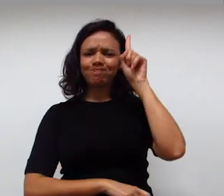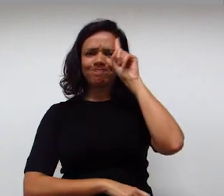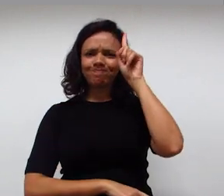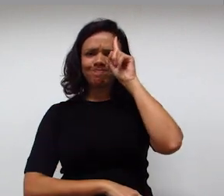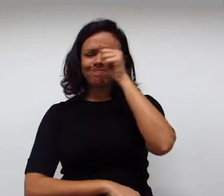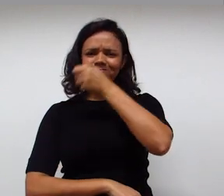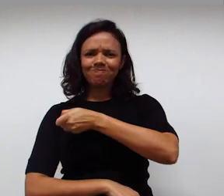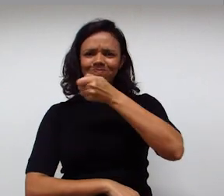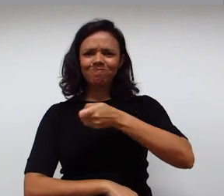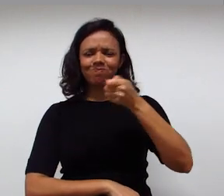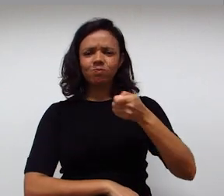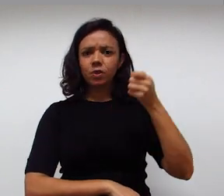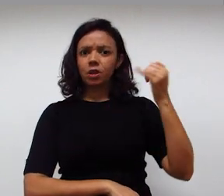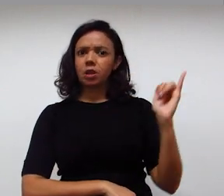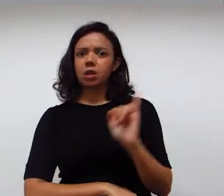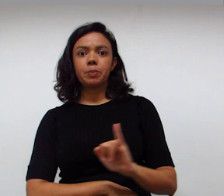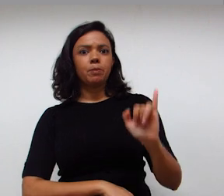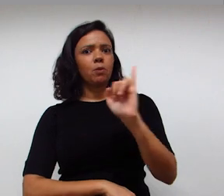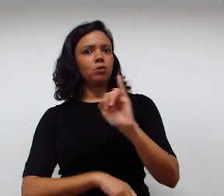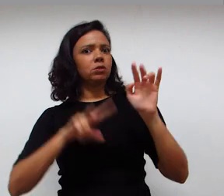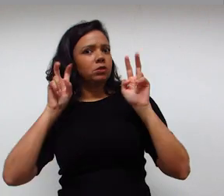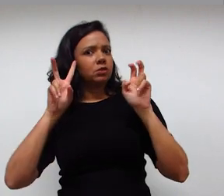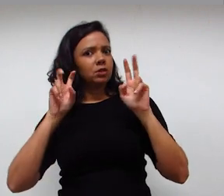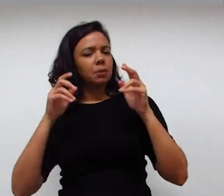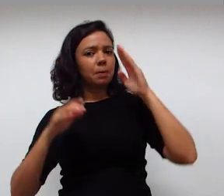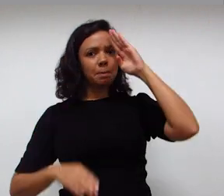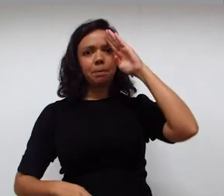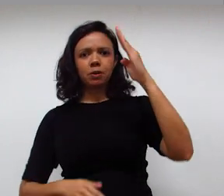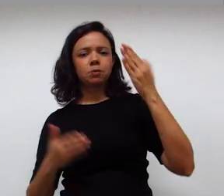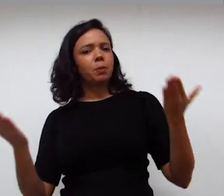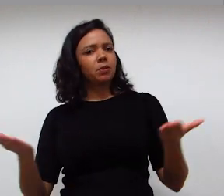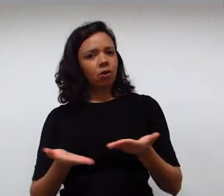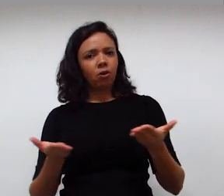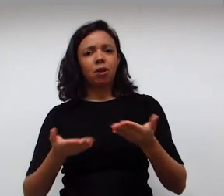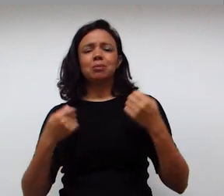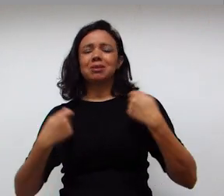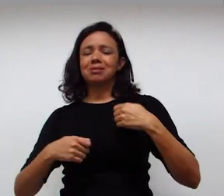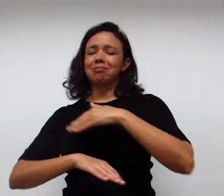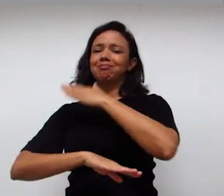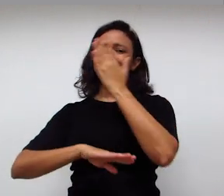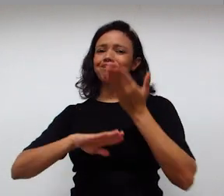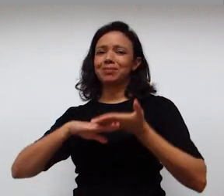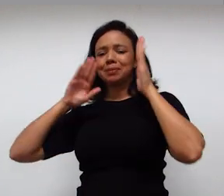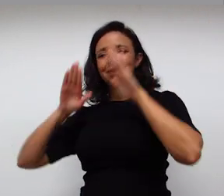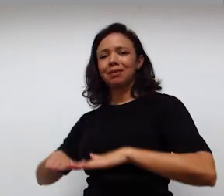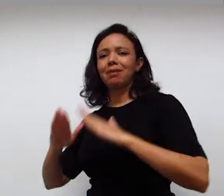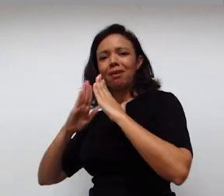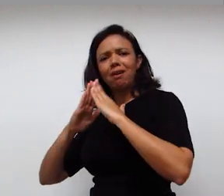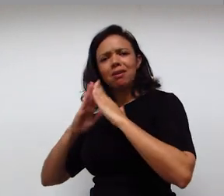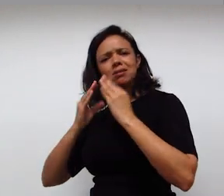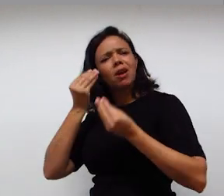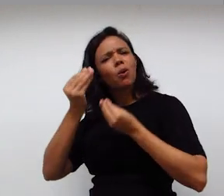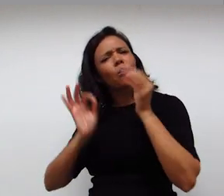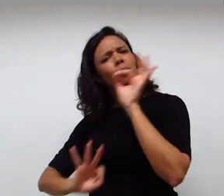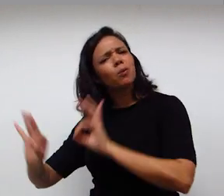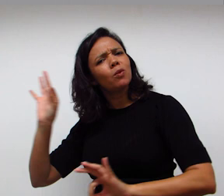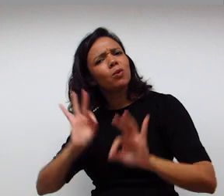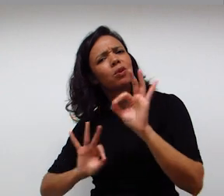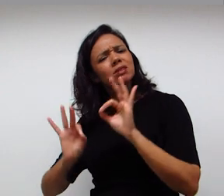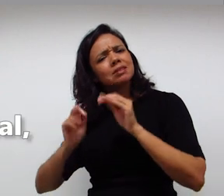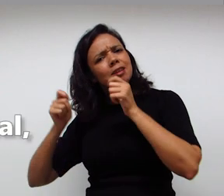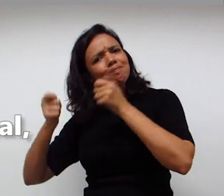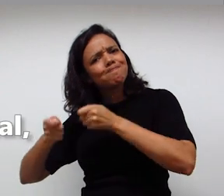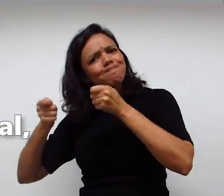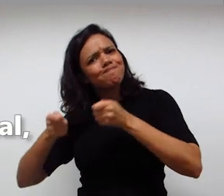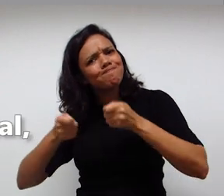importante tema, principalmente agora, que precisamos ficar mais tempo em casa, é como estruturar, como organizar essa rotina.